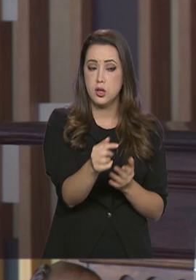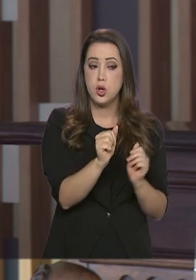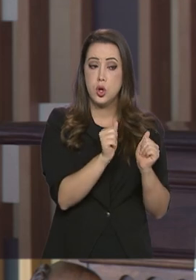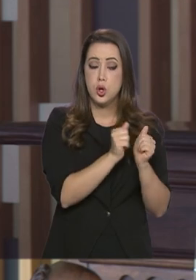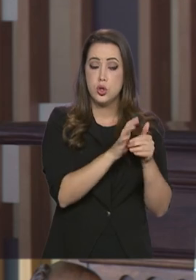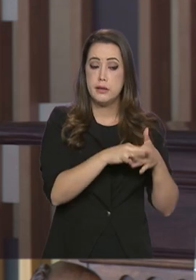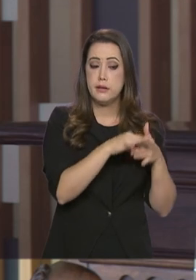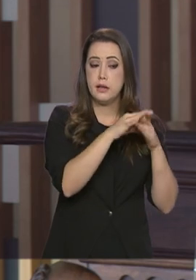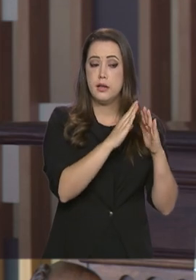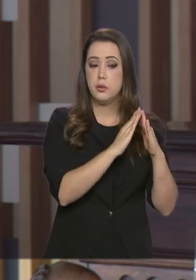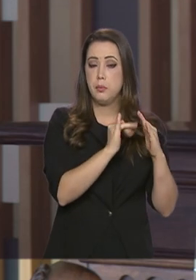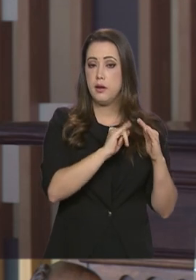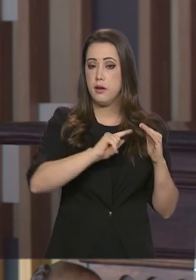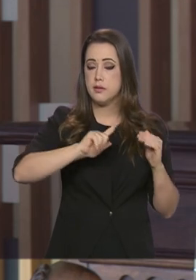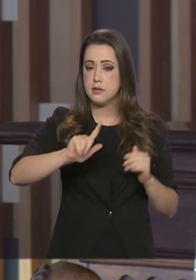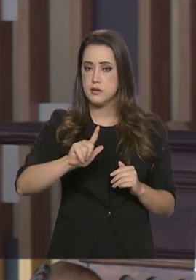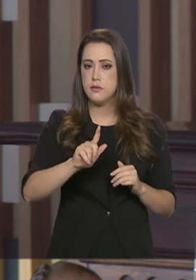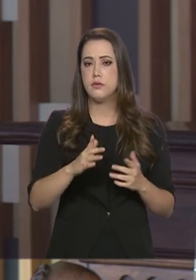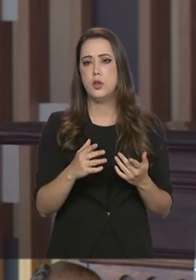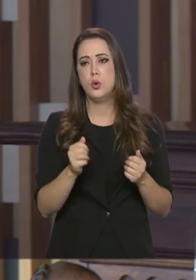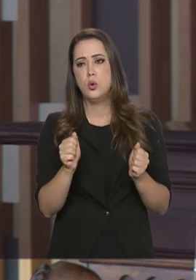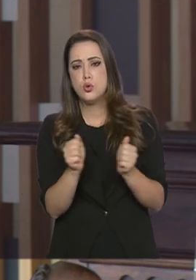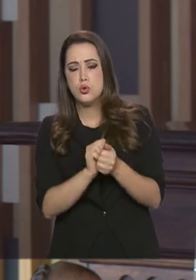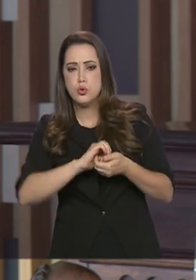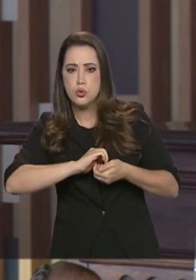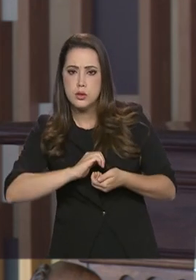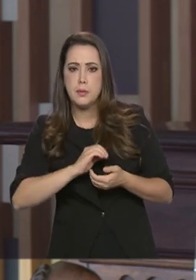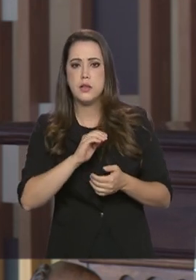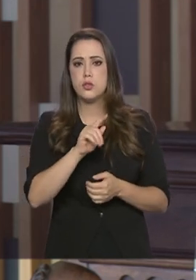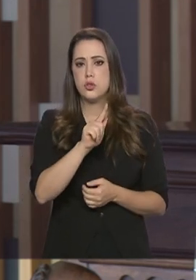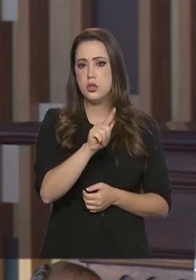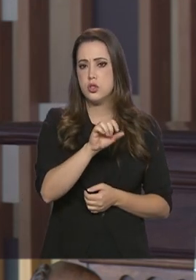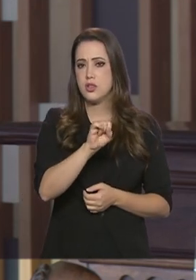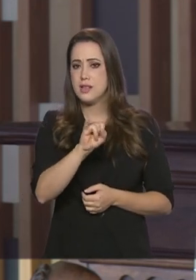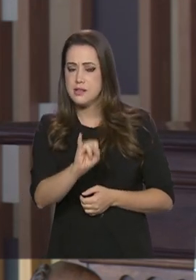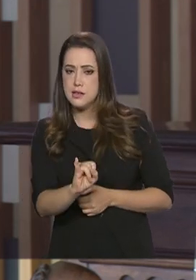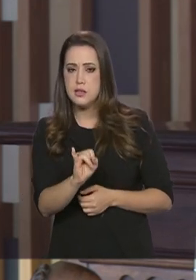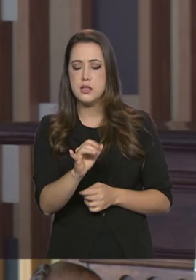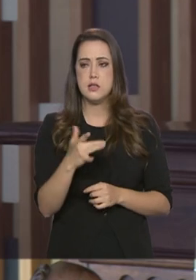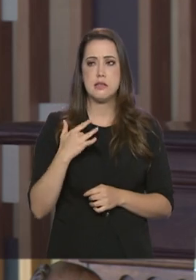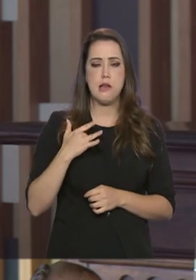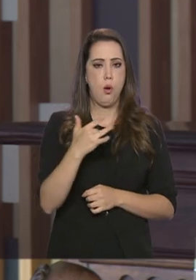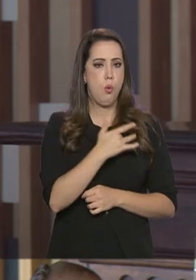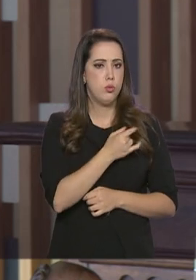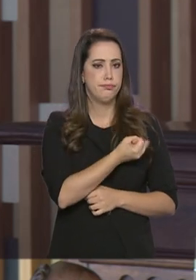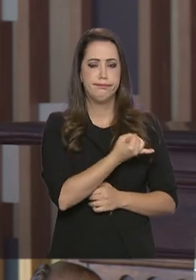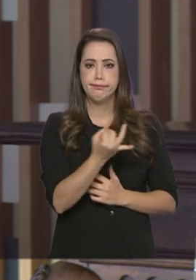com Itamaraty, Defesa, GSI, Saúde, etc.